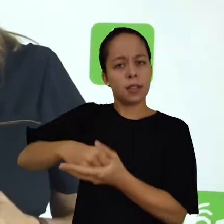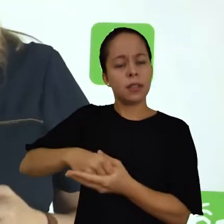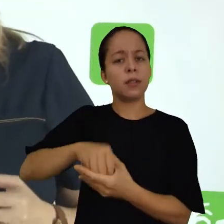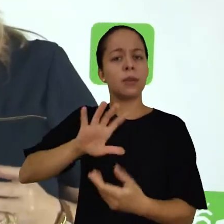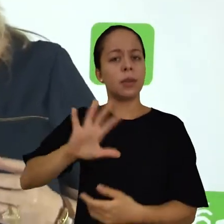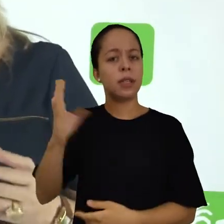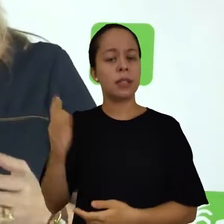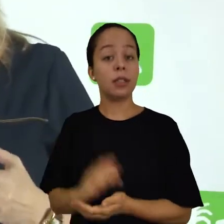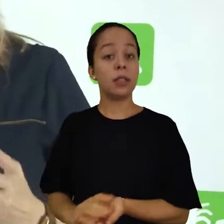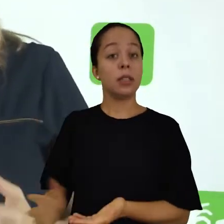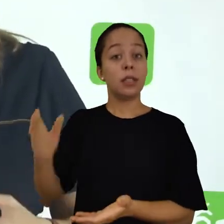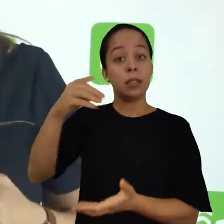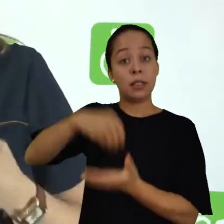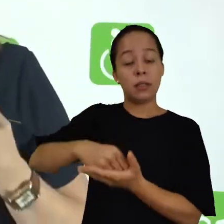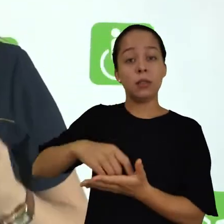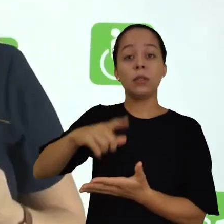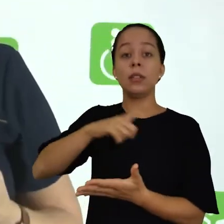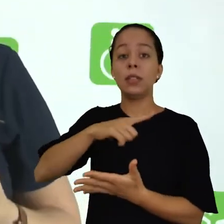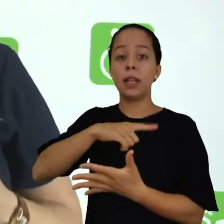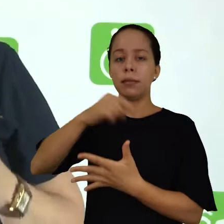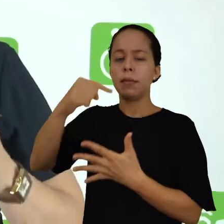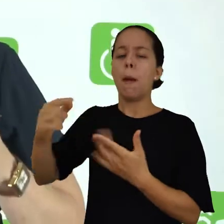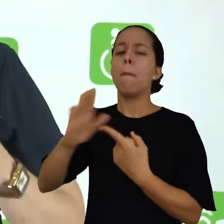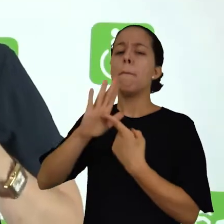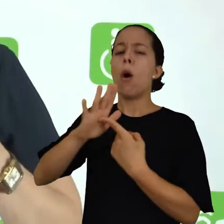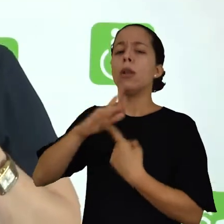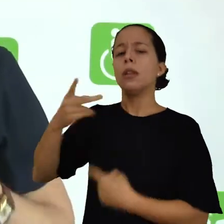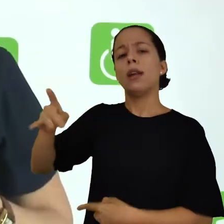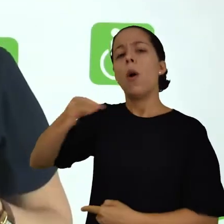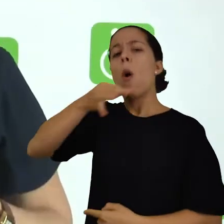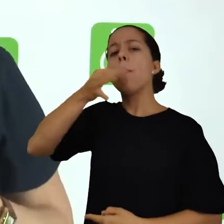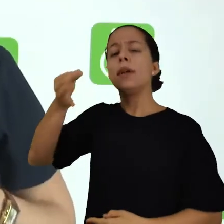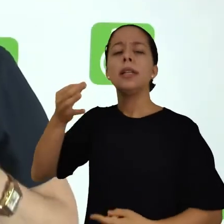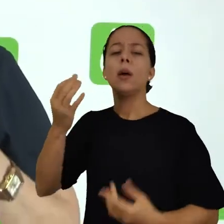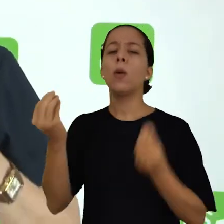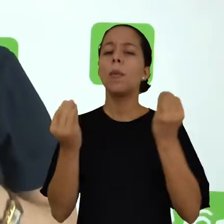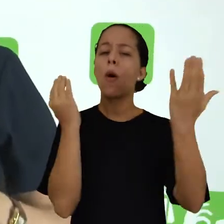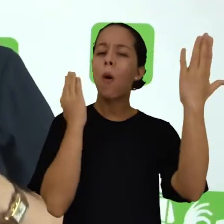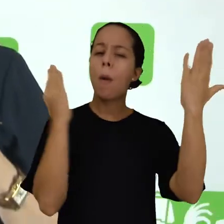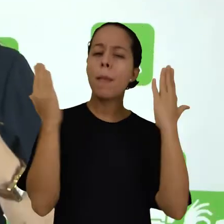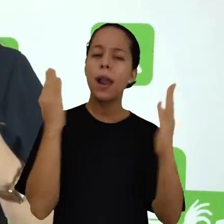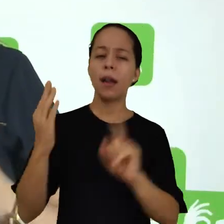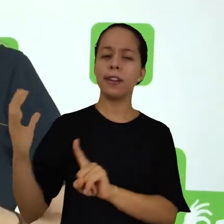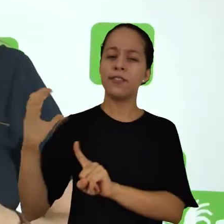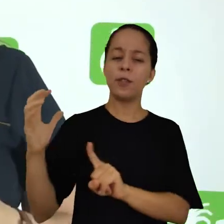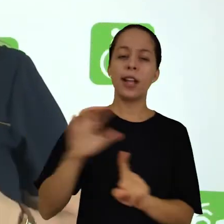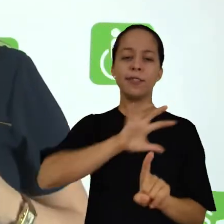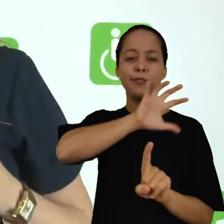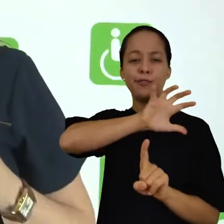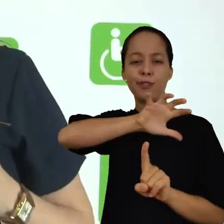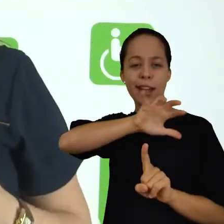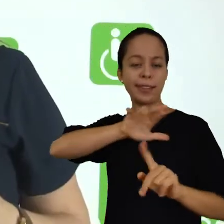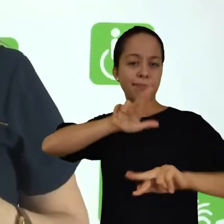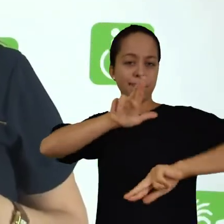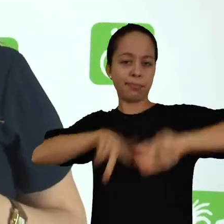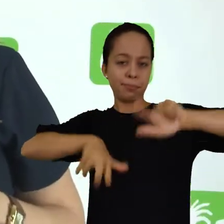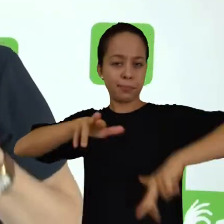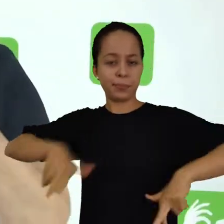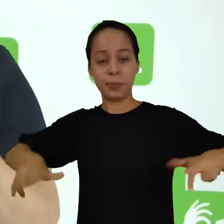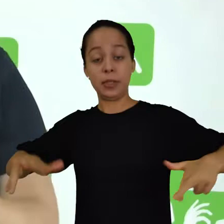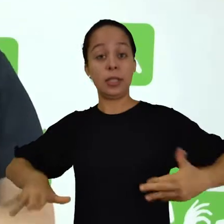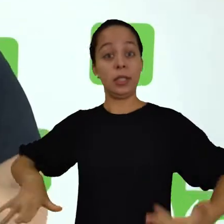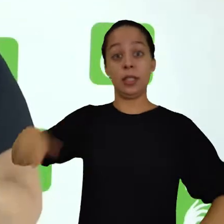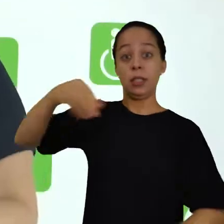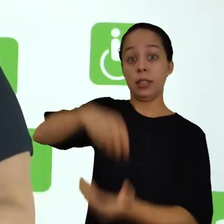ele apresenta uma série de juízos de valor, de opiniões com as quais ele procura oferecer